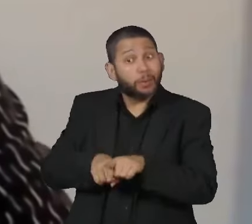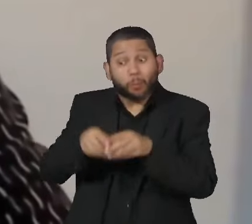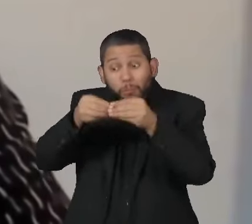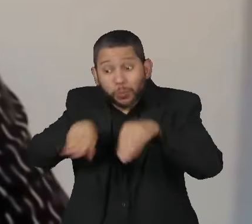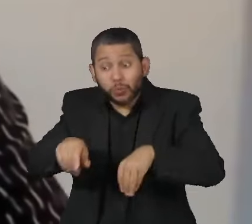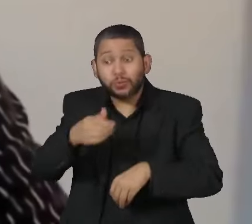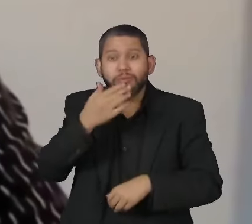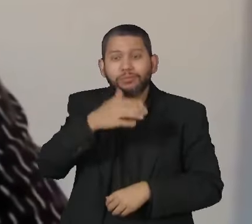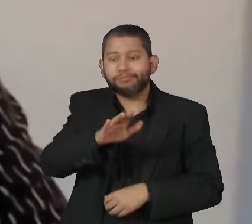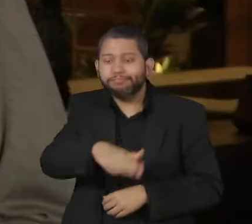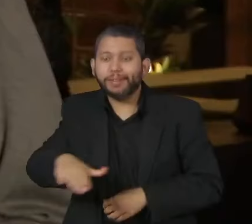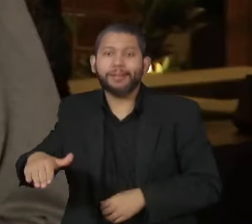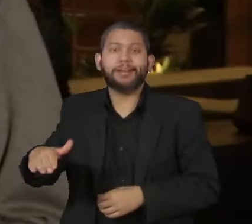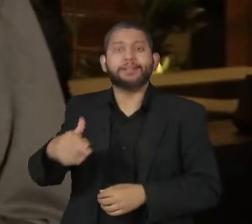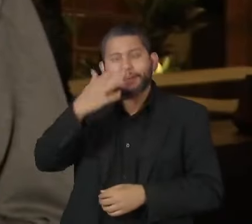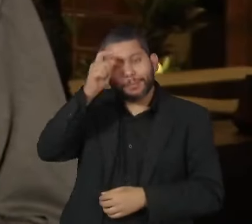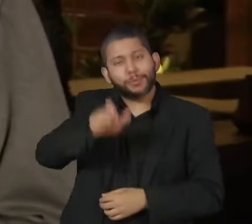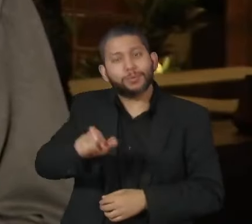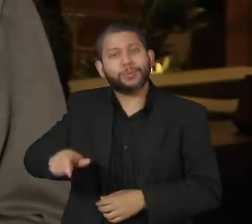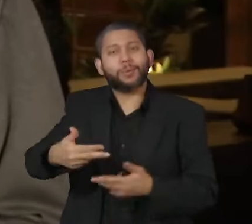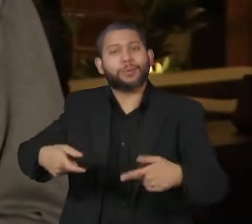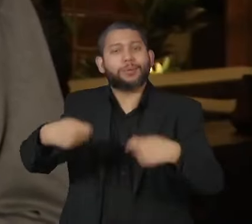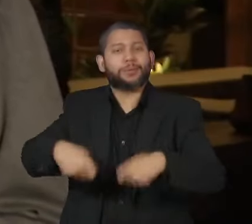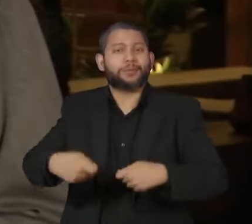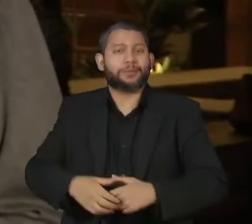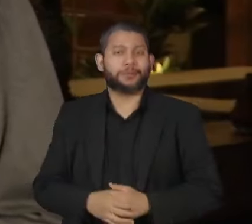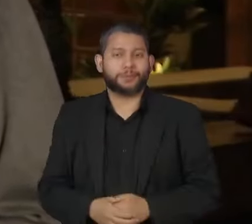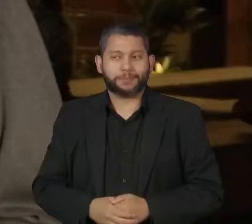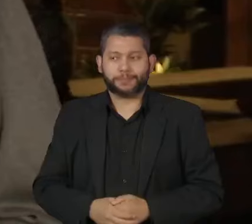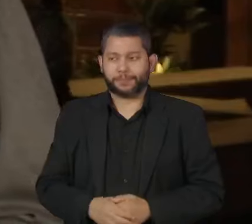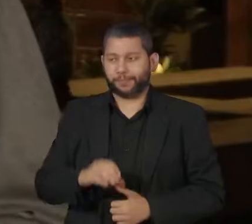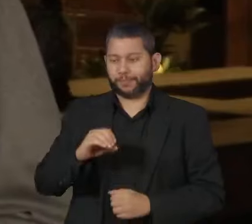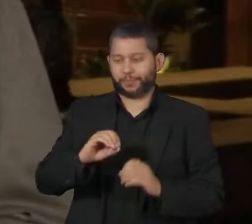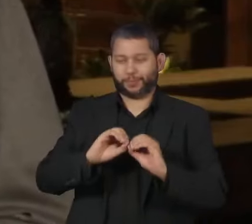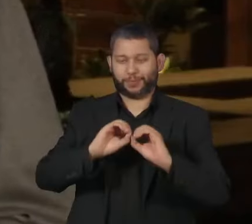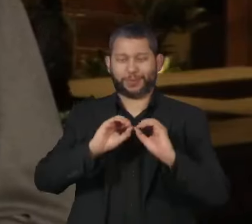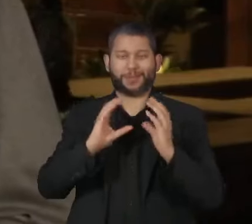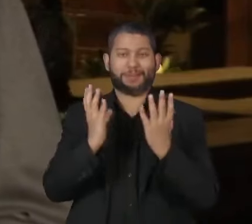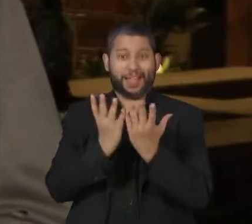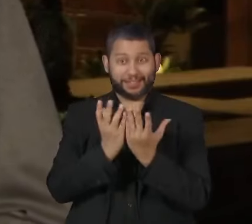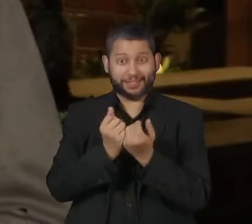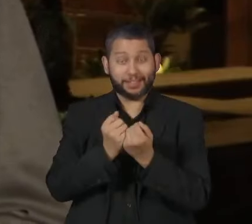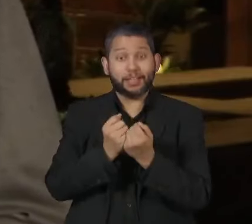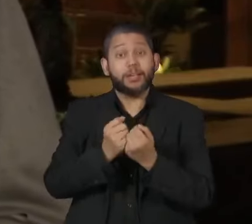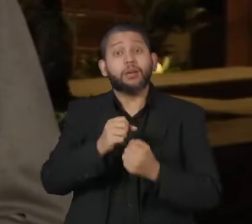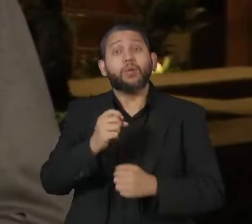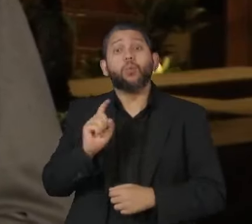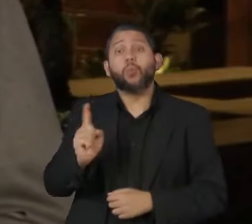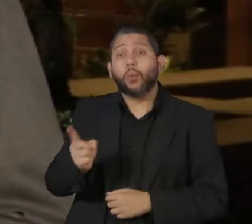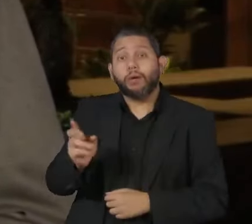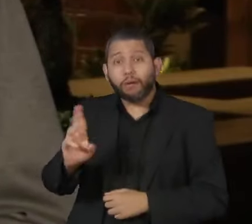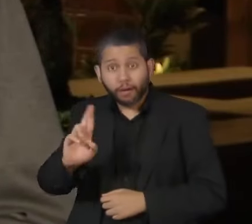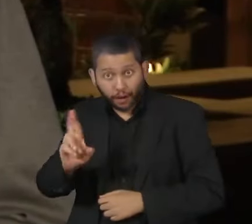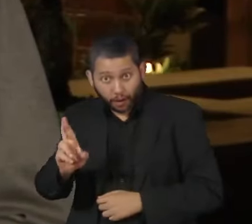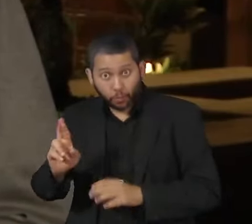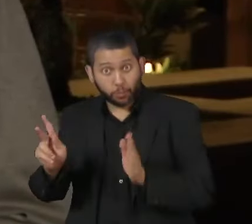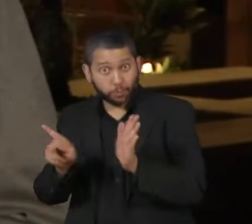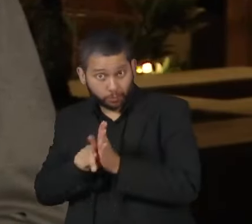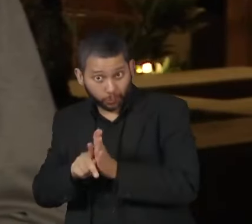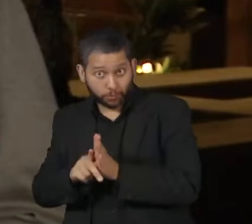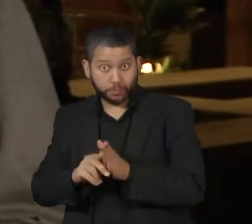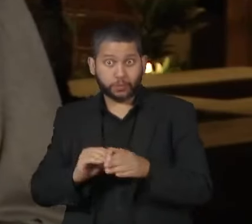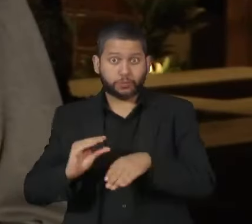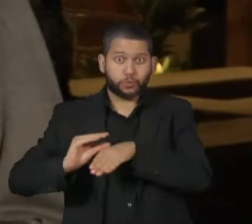a população mais vulnerável. Segundo a Organização Mundial da Saúde, cada real investido em saneamento economiza